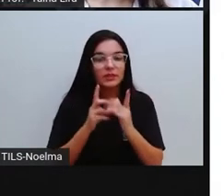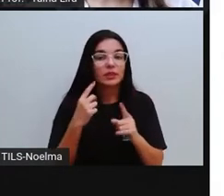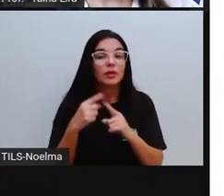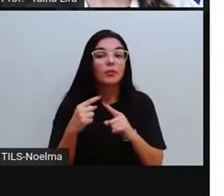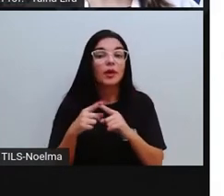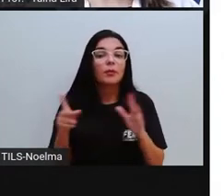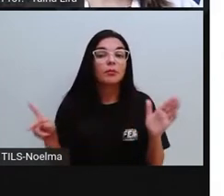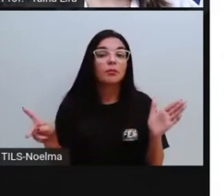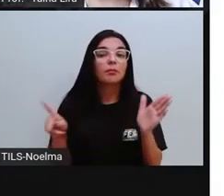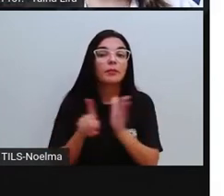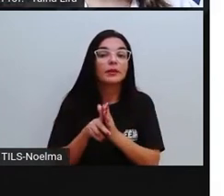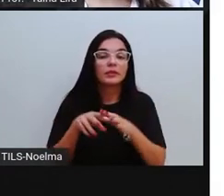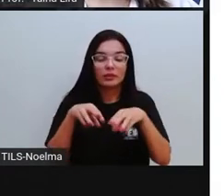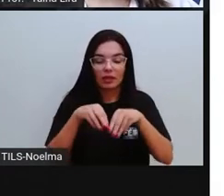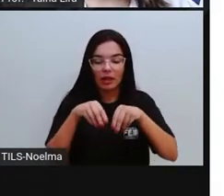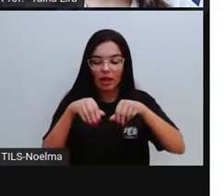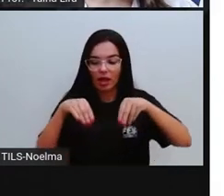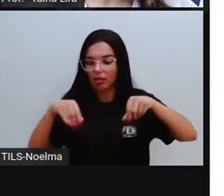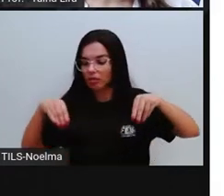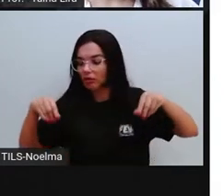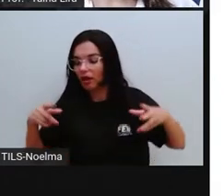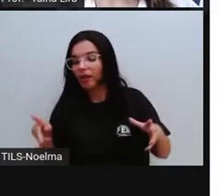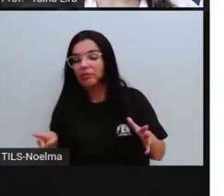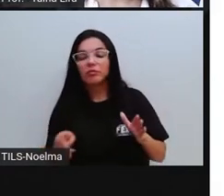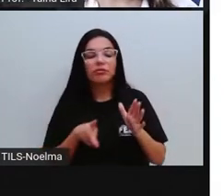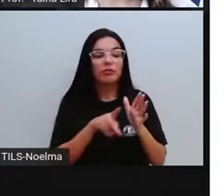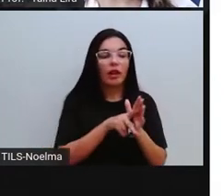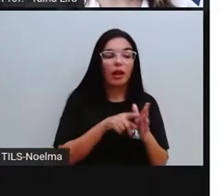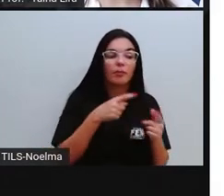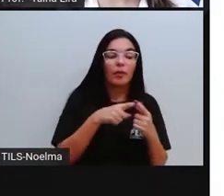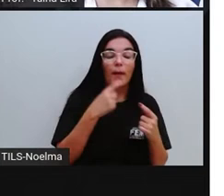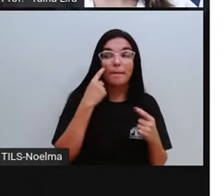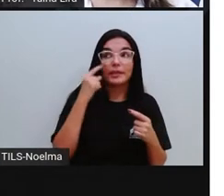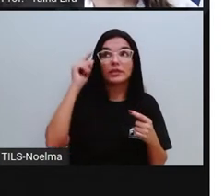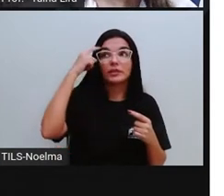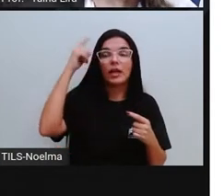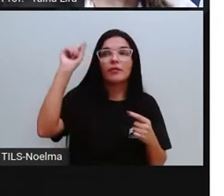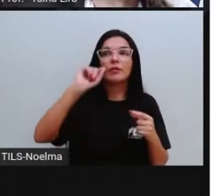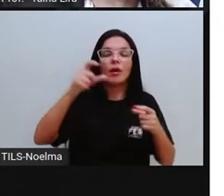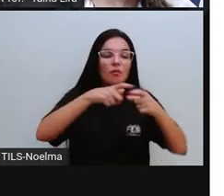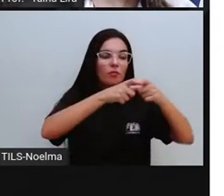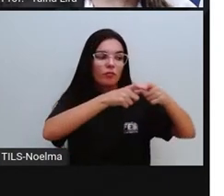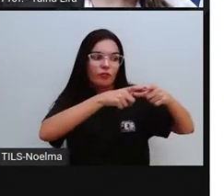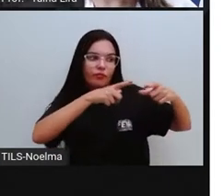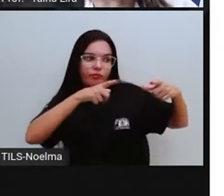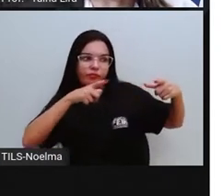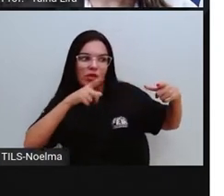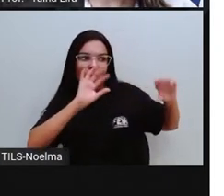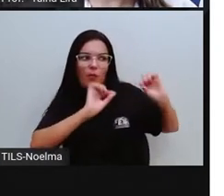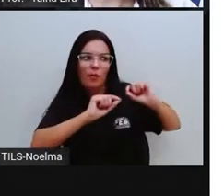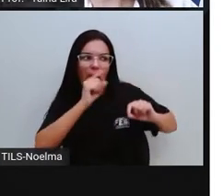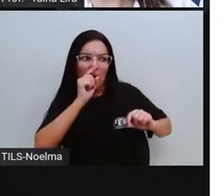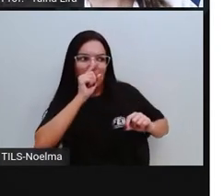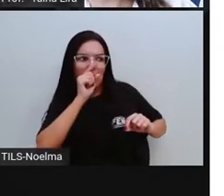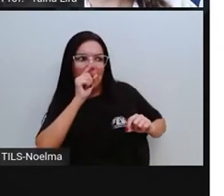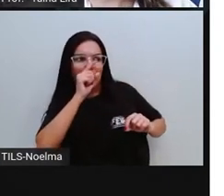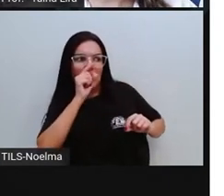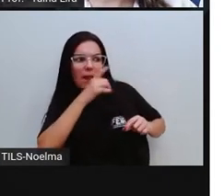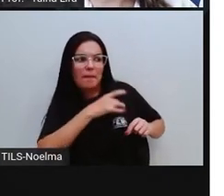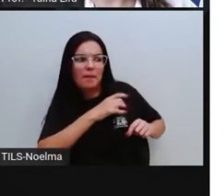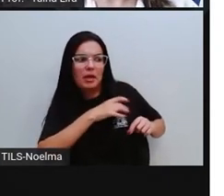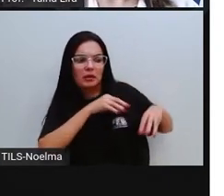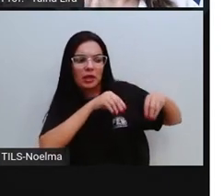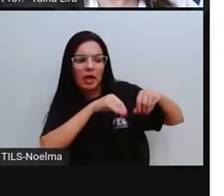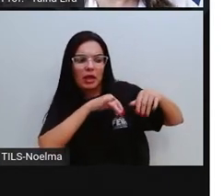que, pró? Porque os indígenas viam, esse crescimento ali, como, uma ameaça, eles tinham medo de